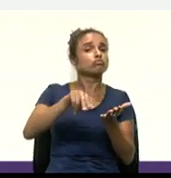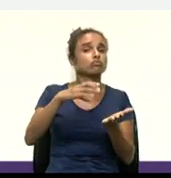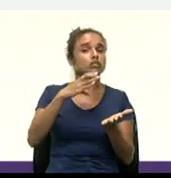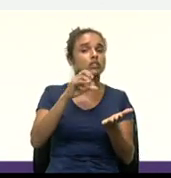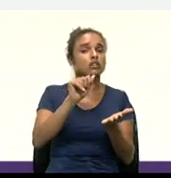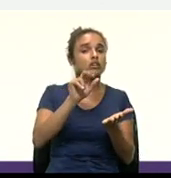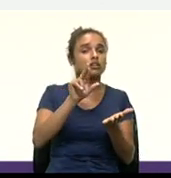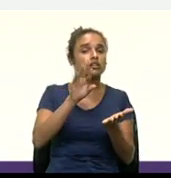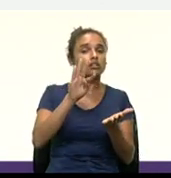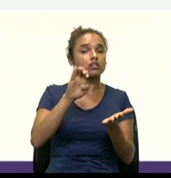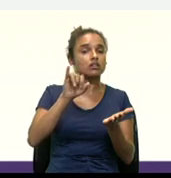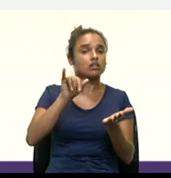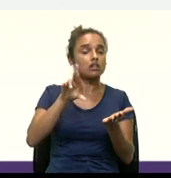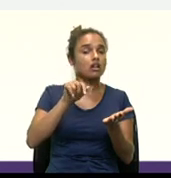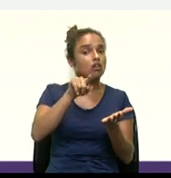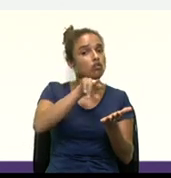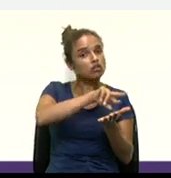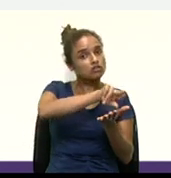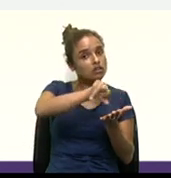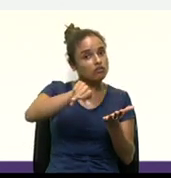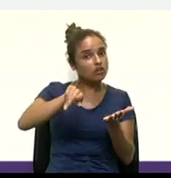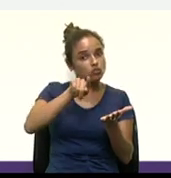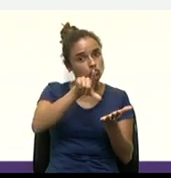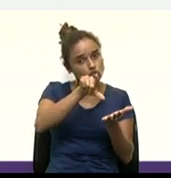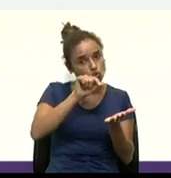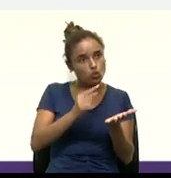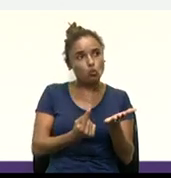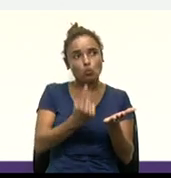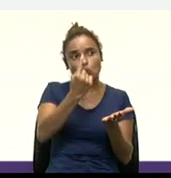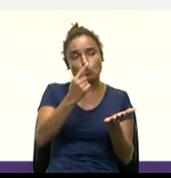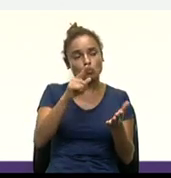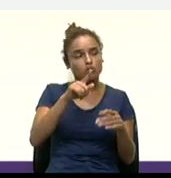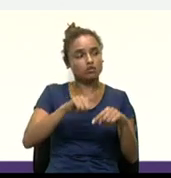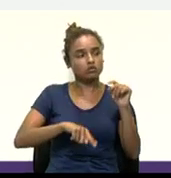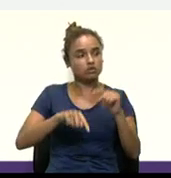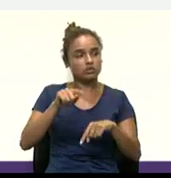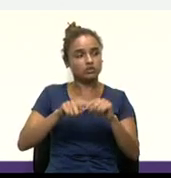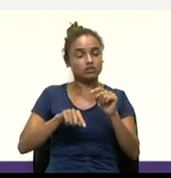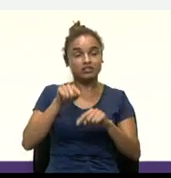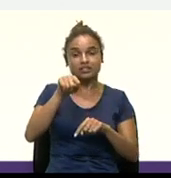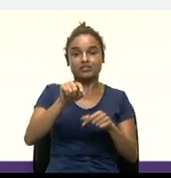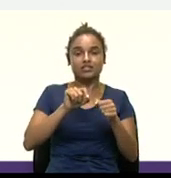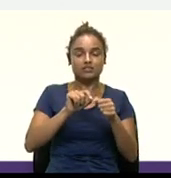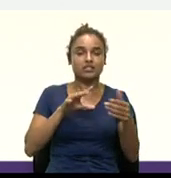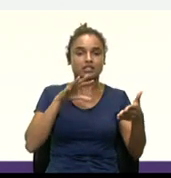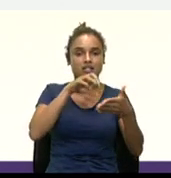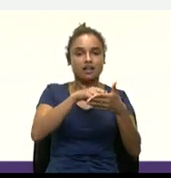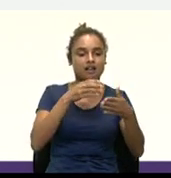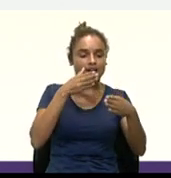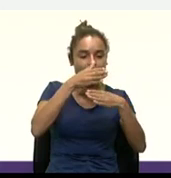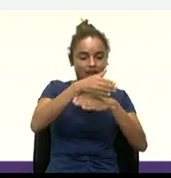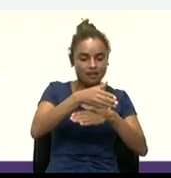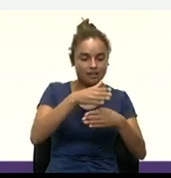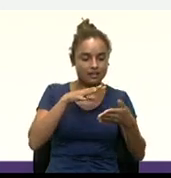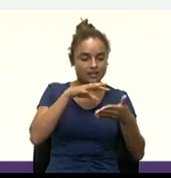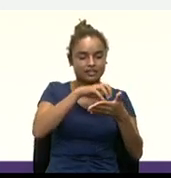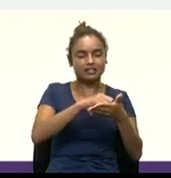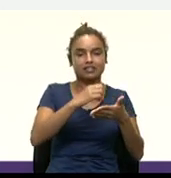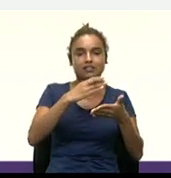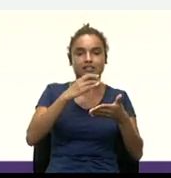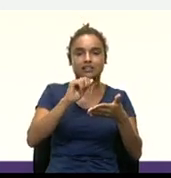cadastro, né, e você ganhará uma identidade, também chamada de